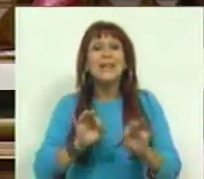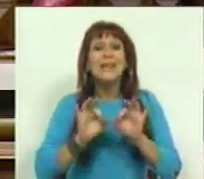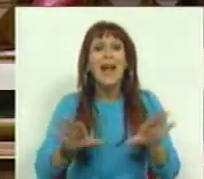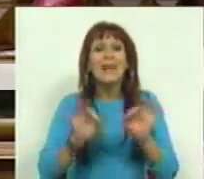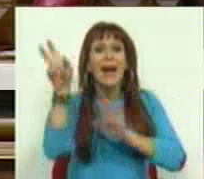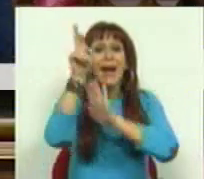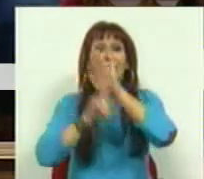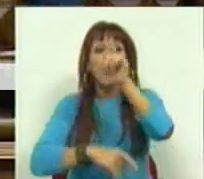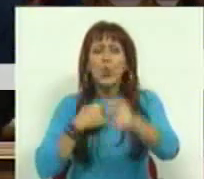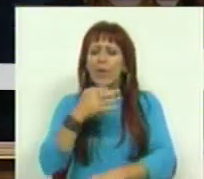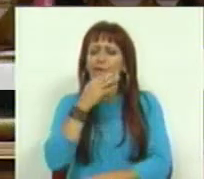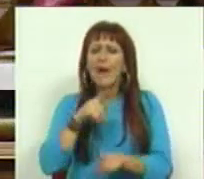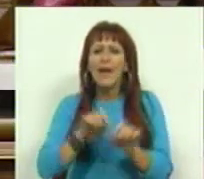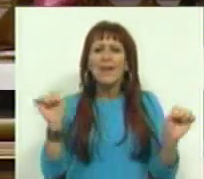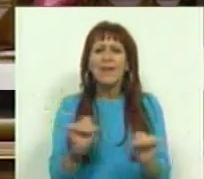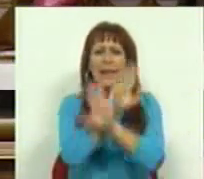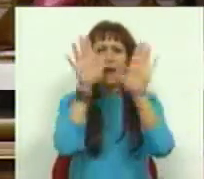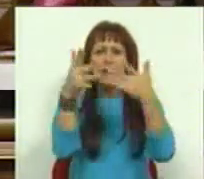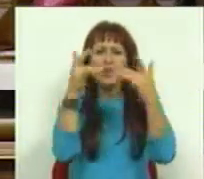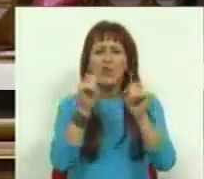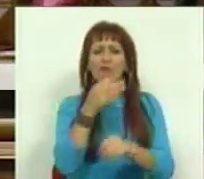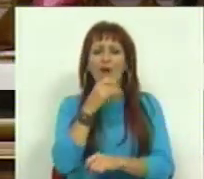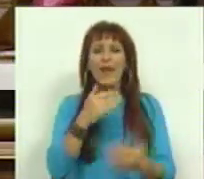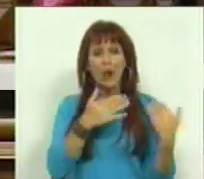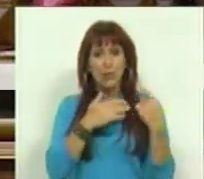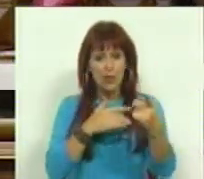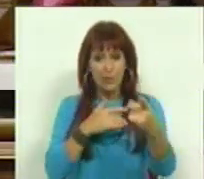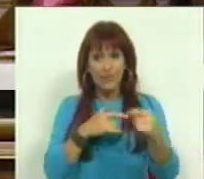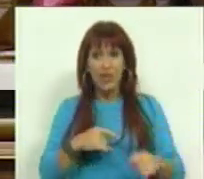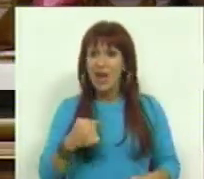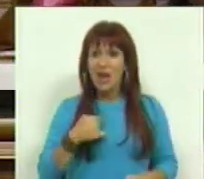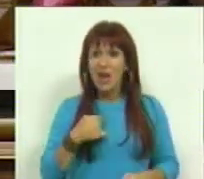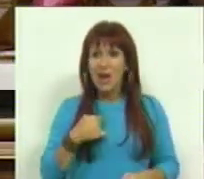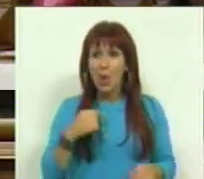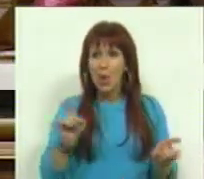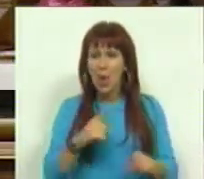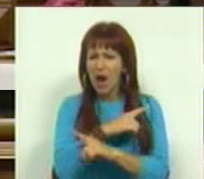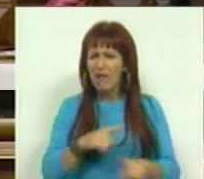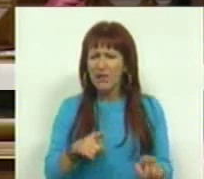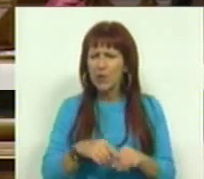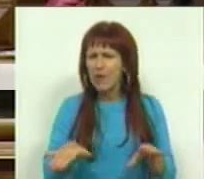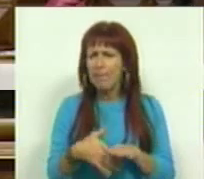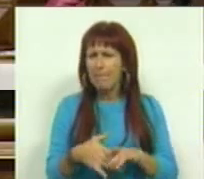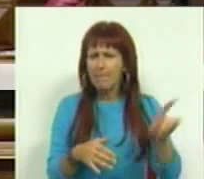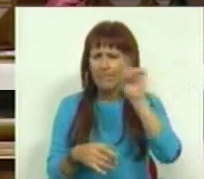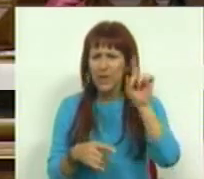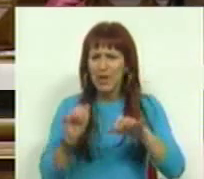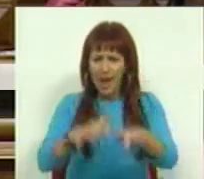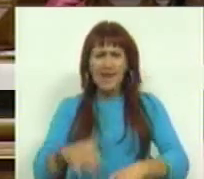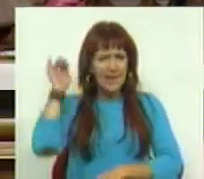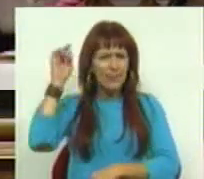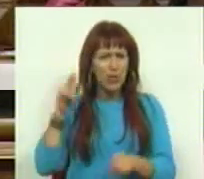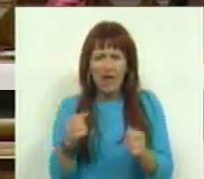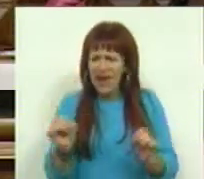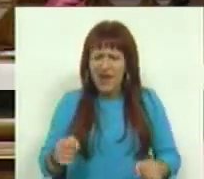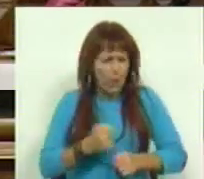mesmas regras. Quando falamos de clareza, quando falamos de responsabilidade, não está vedada a participação na Assembleia da